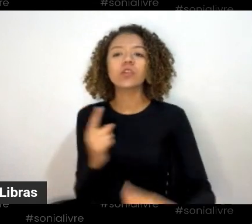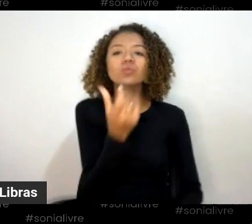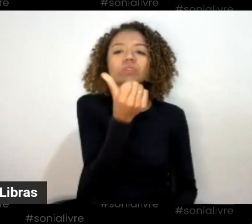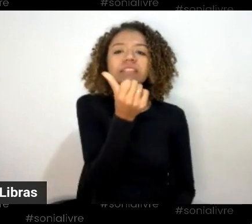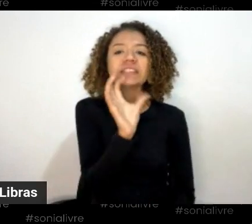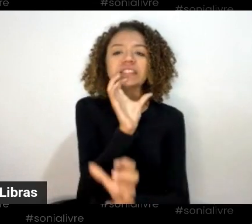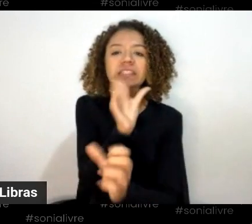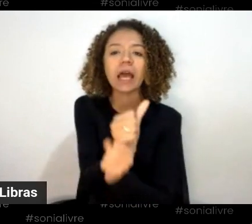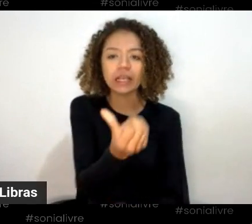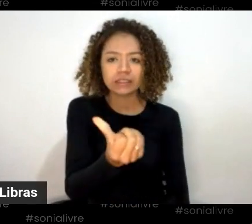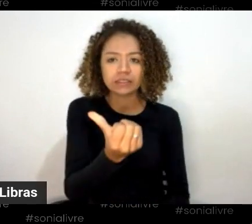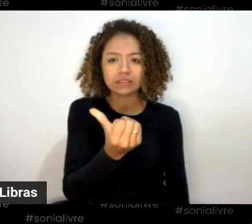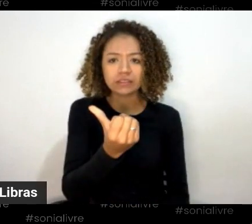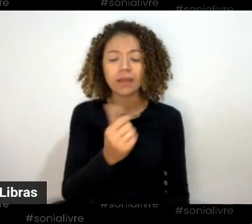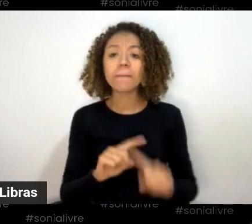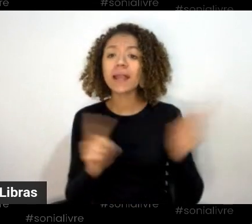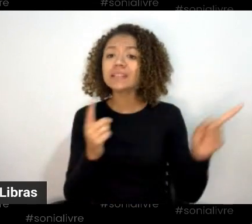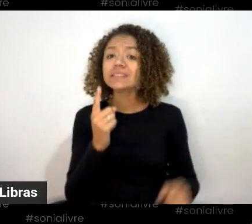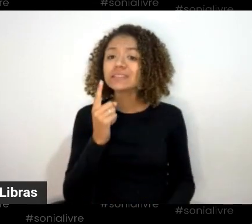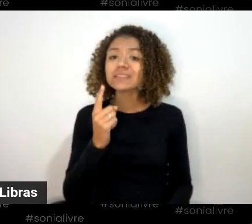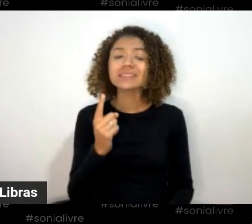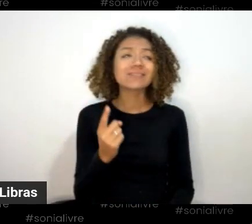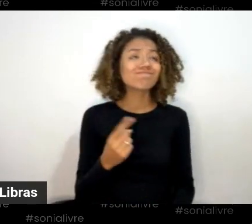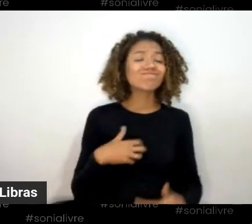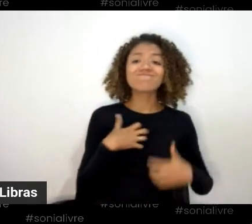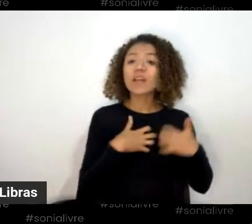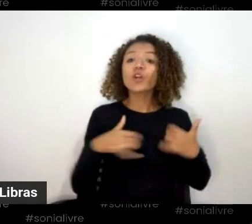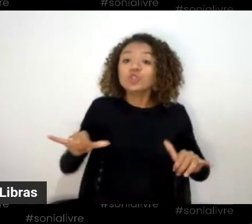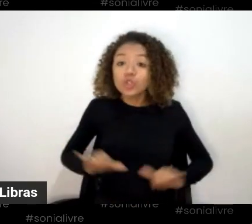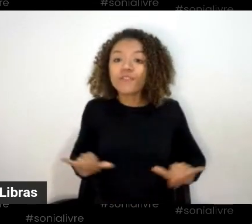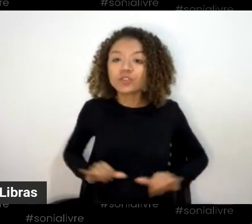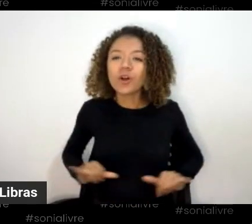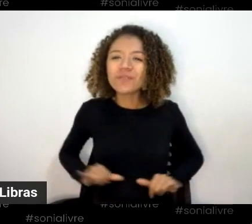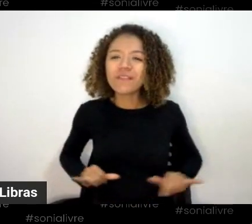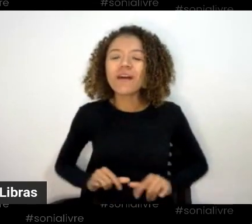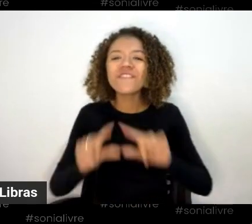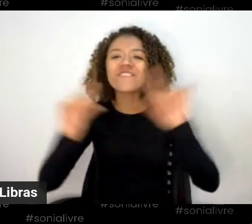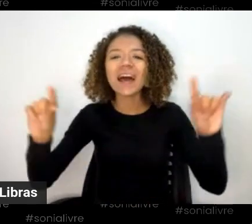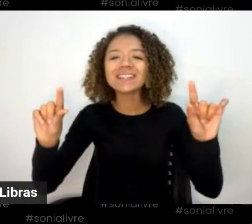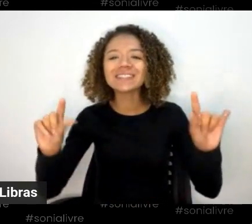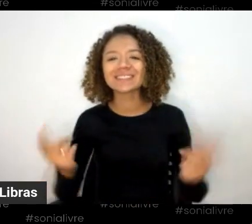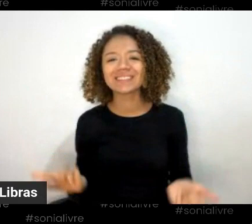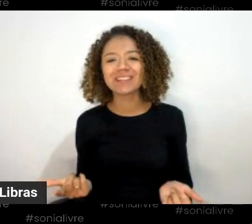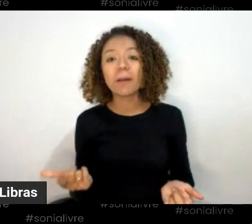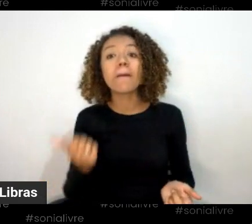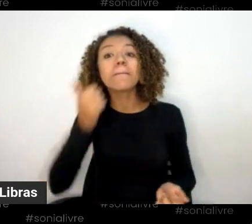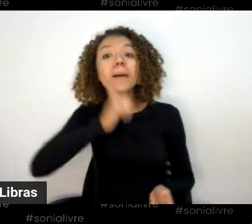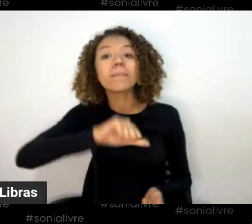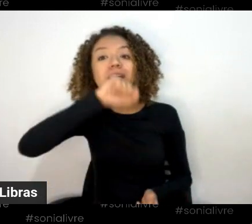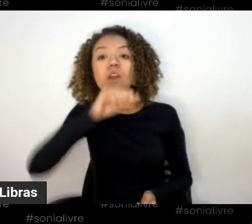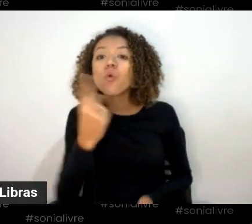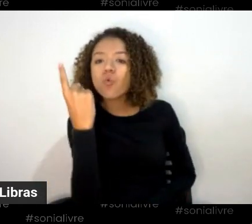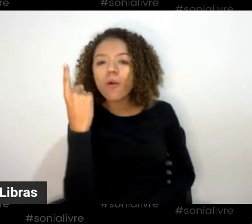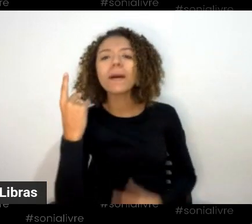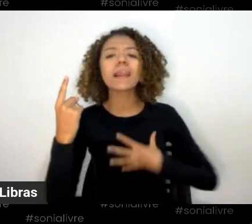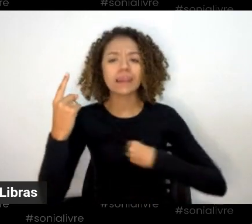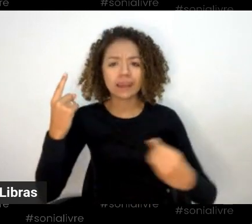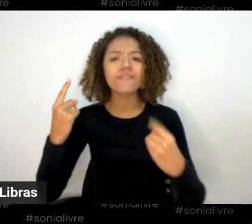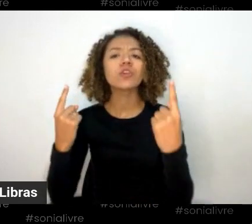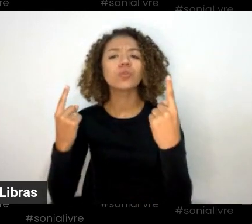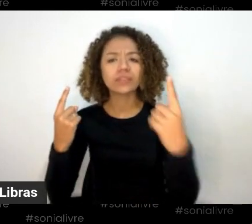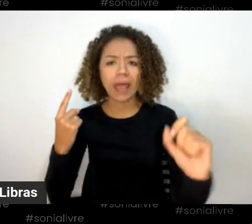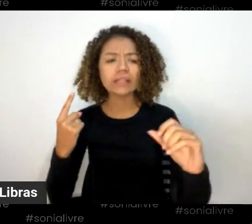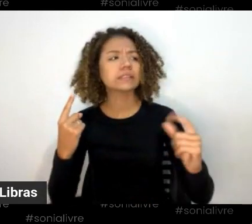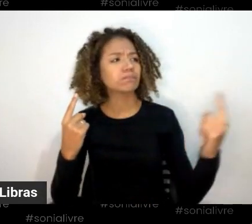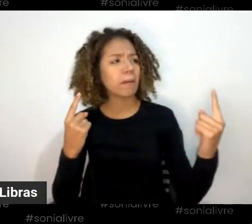Porque o sofrimento dela, e é como o título popular fala, uma mãe é para dez filhos, porque um fora é o mesmo